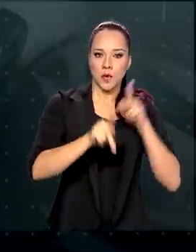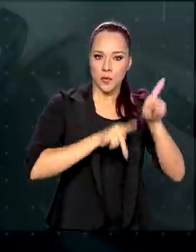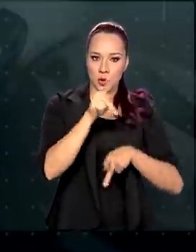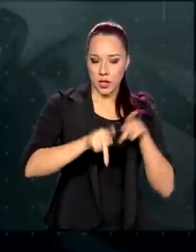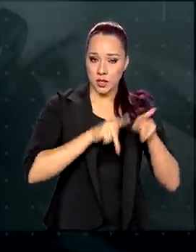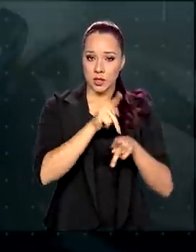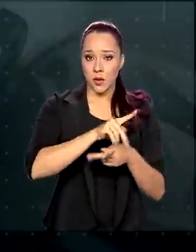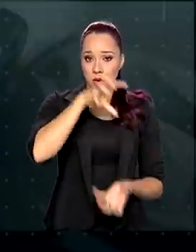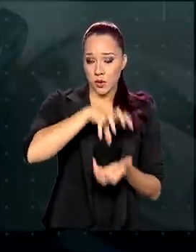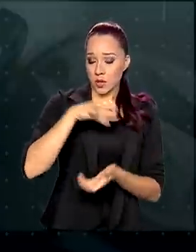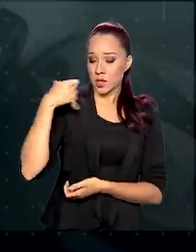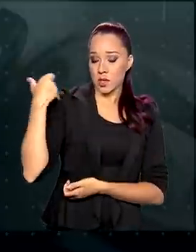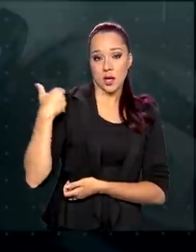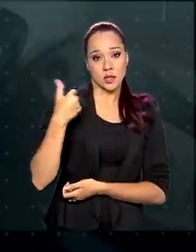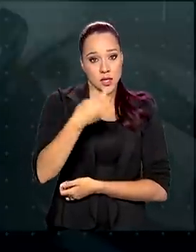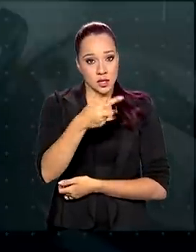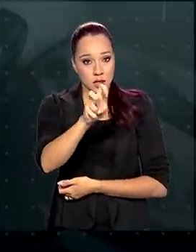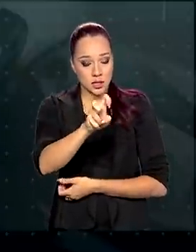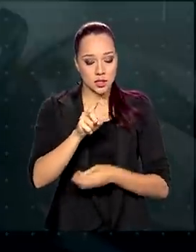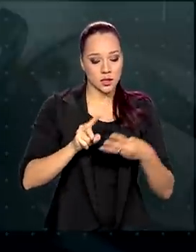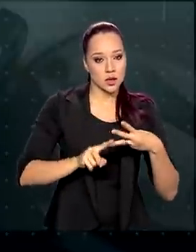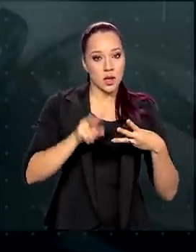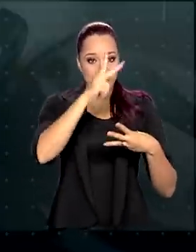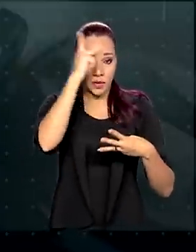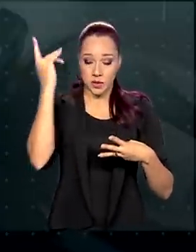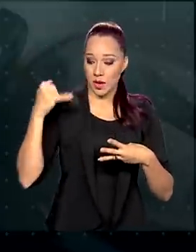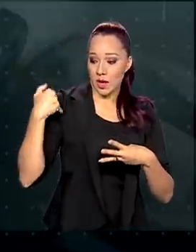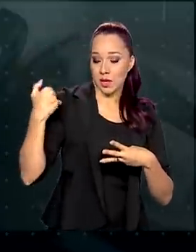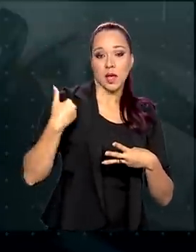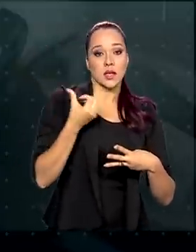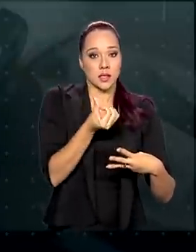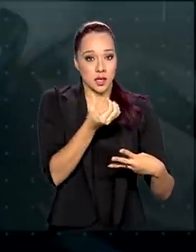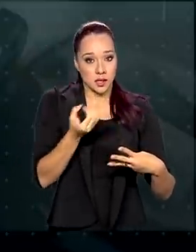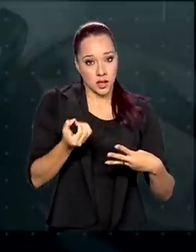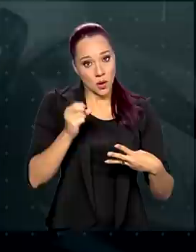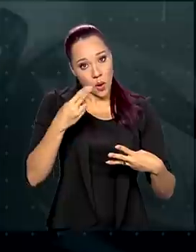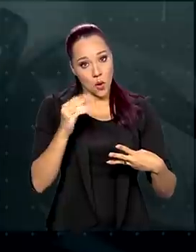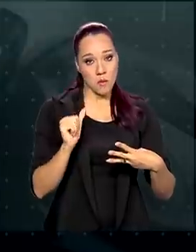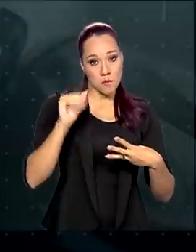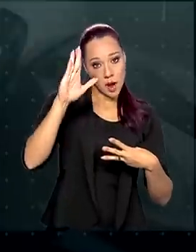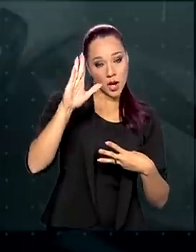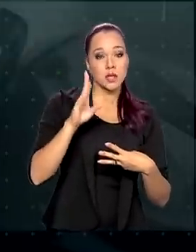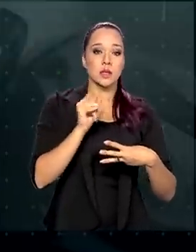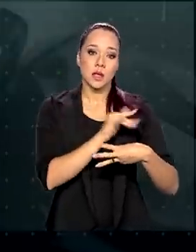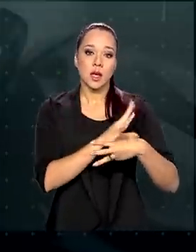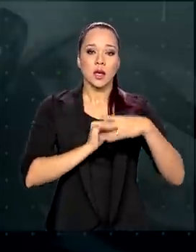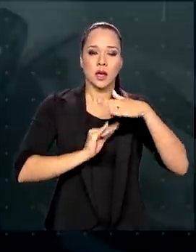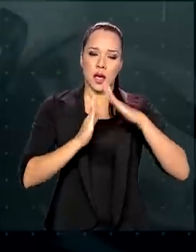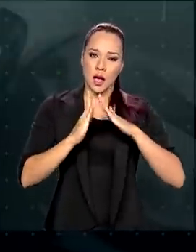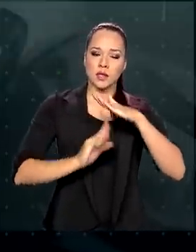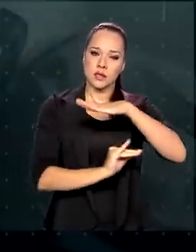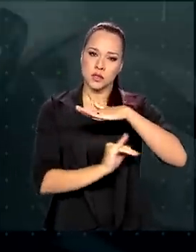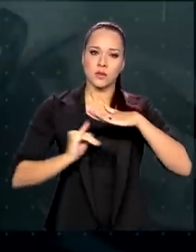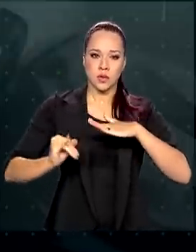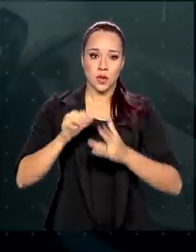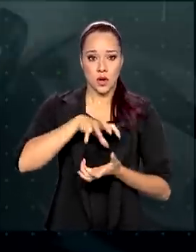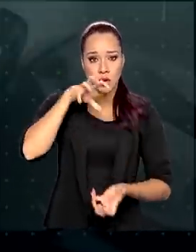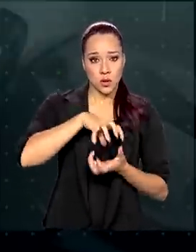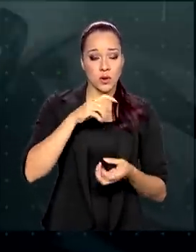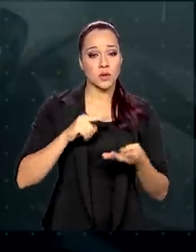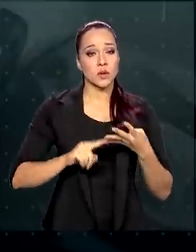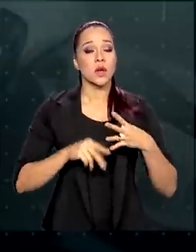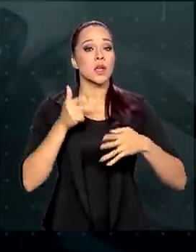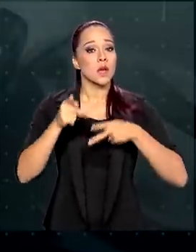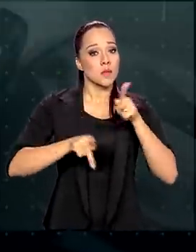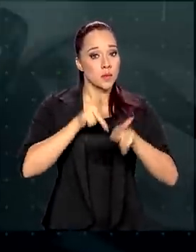partir dos 75 anos, pessoas com 60 anos ou mais que vivem em instituições de longa permanência e a